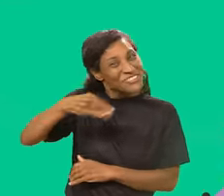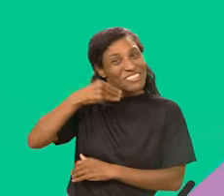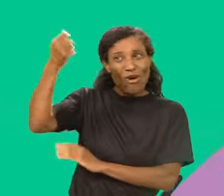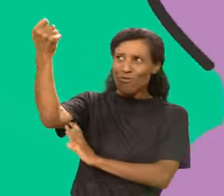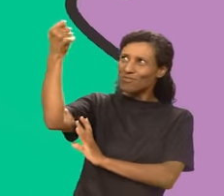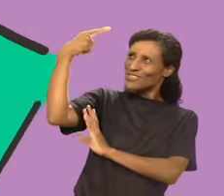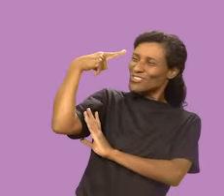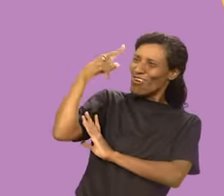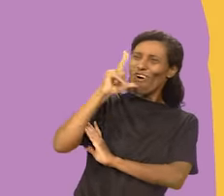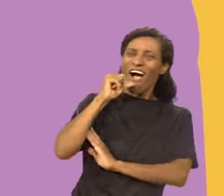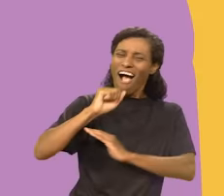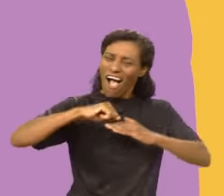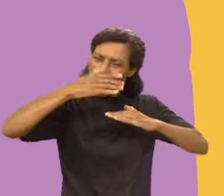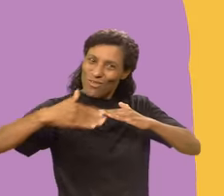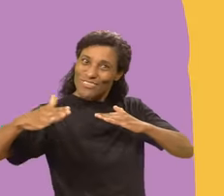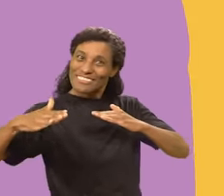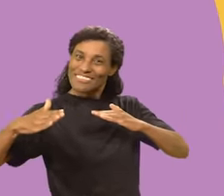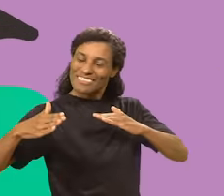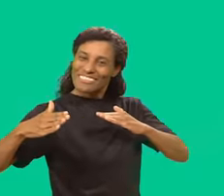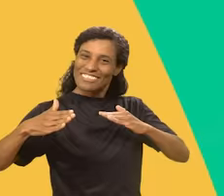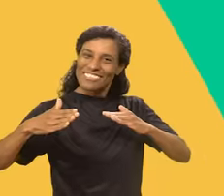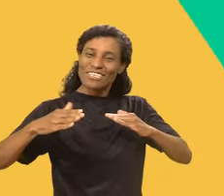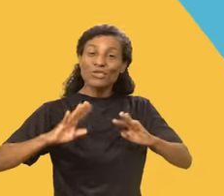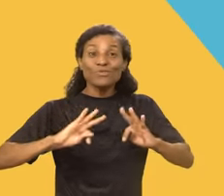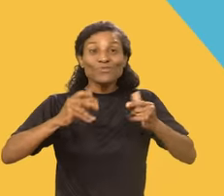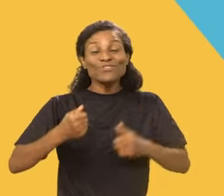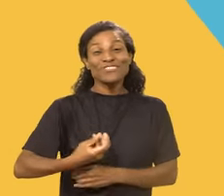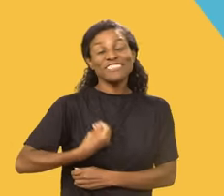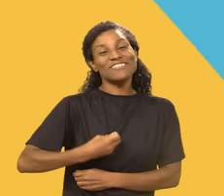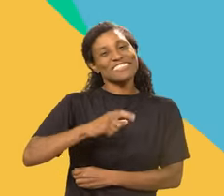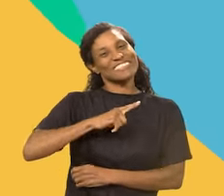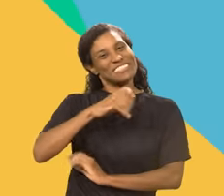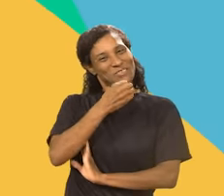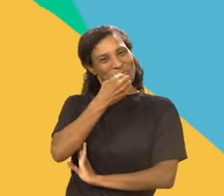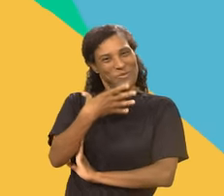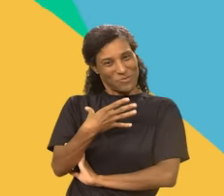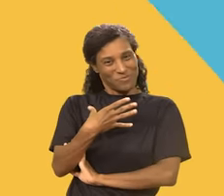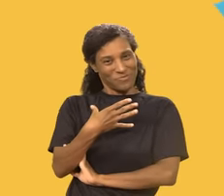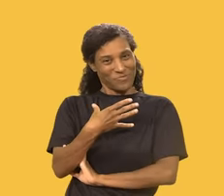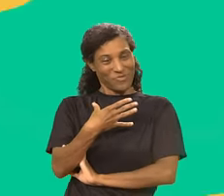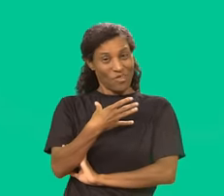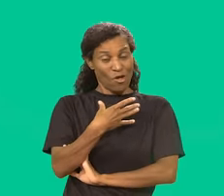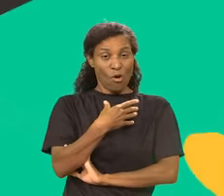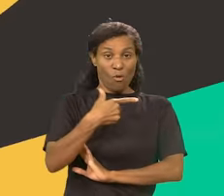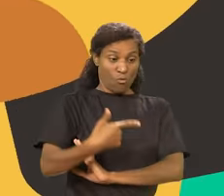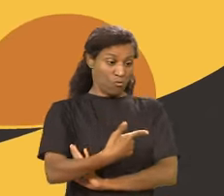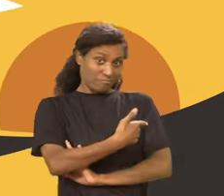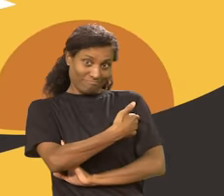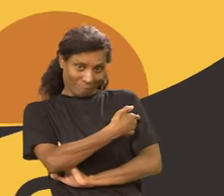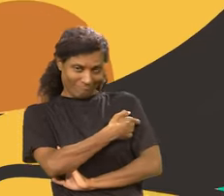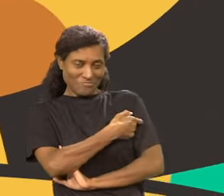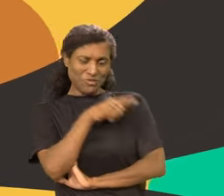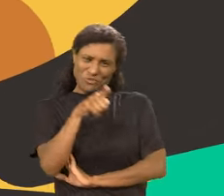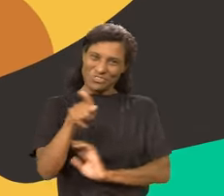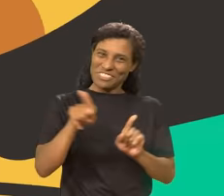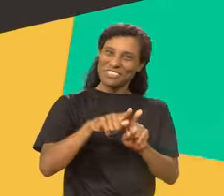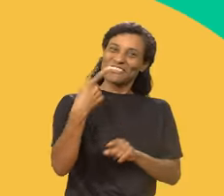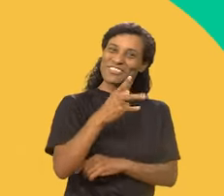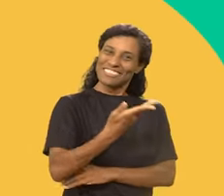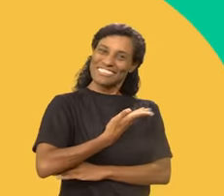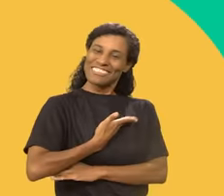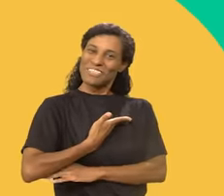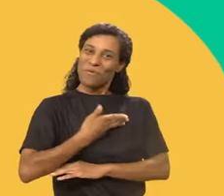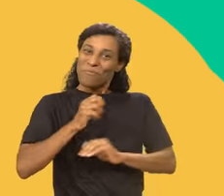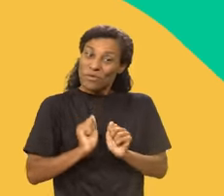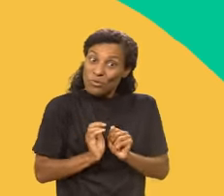bora curtir o sol, o mar, curtir o que a vida tem de melhor. Com as doses de reforço, você e a galera ficam